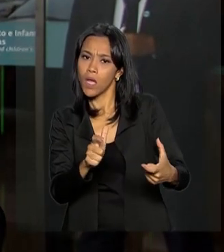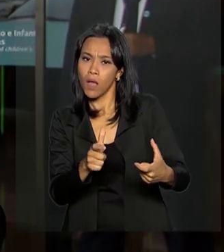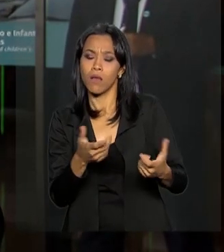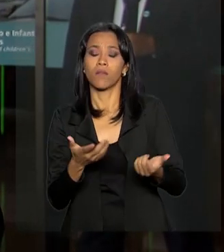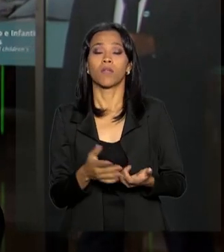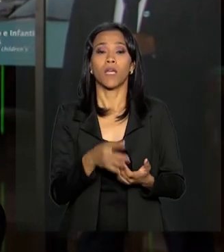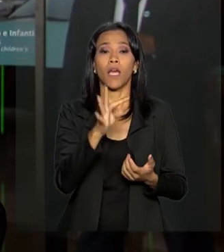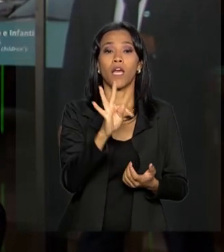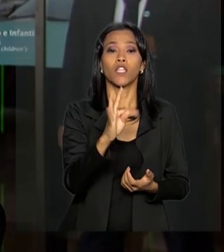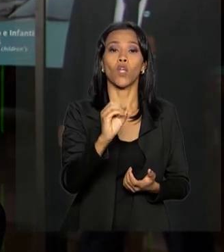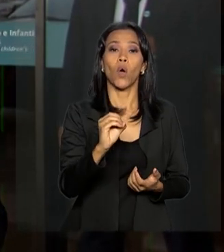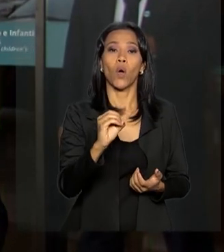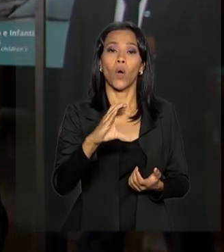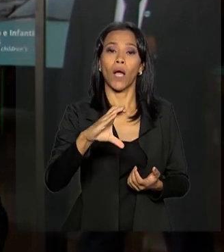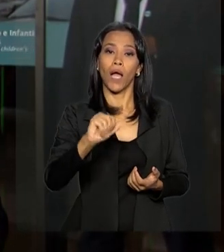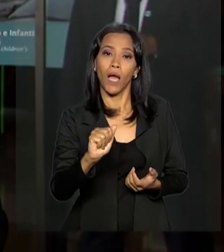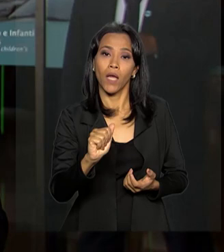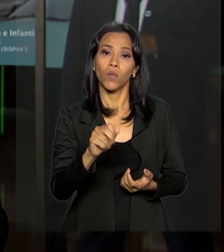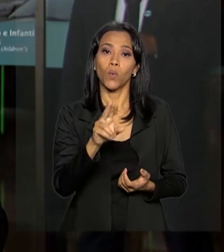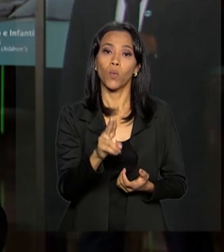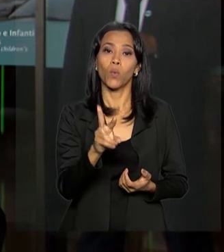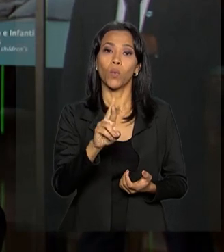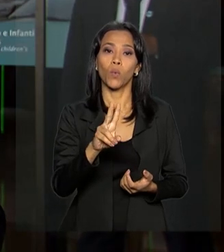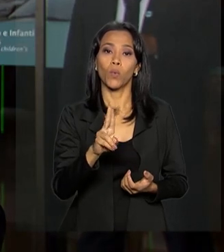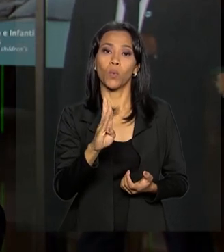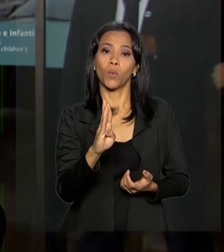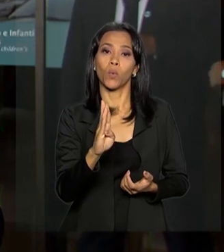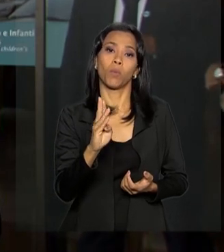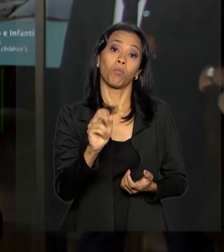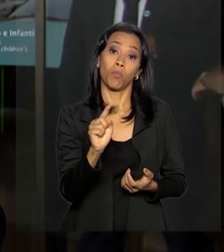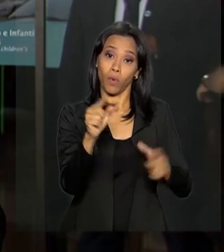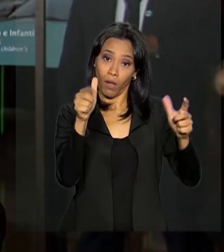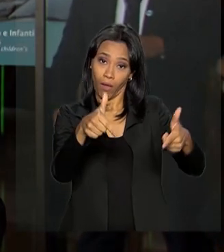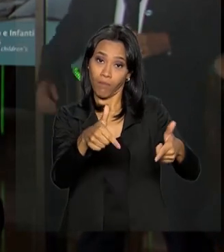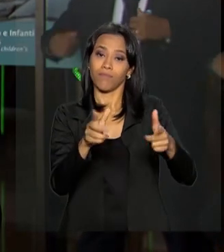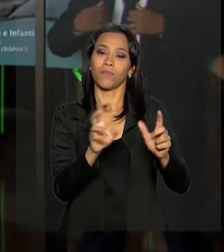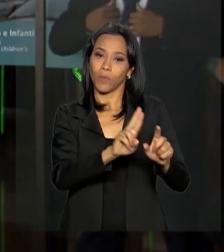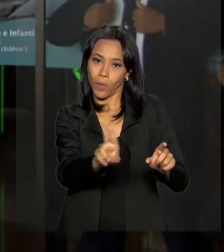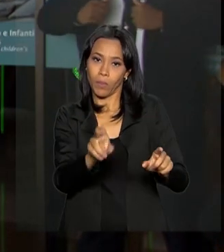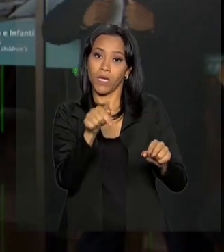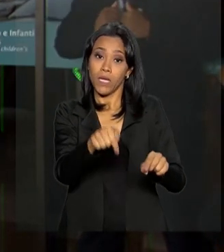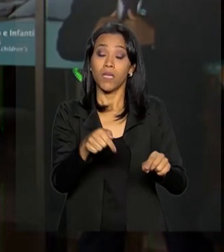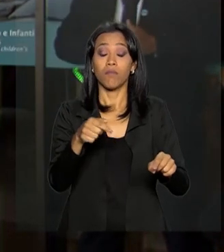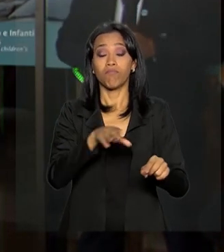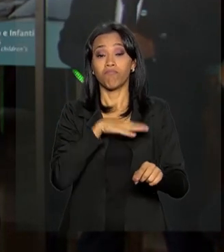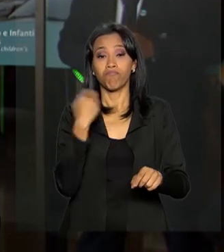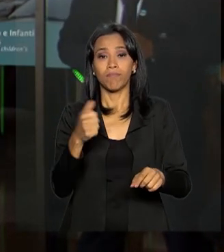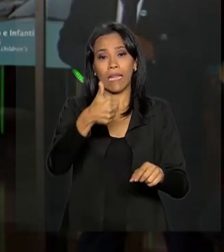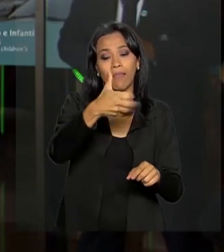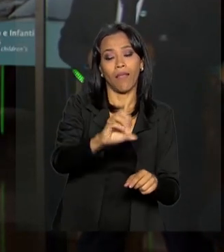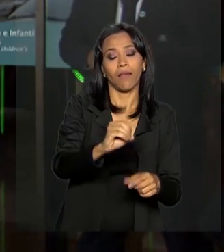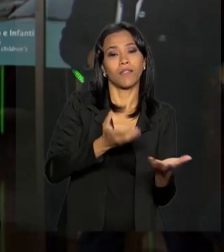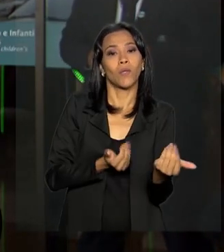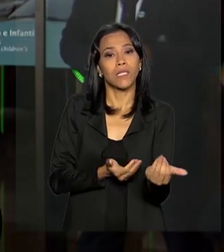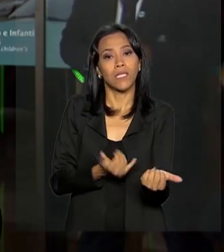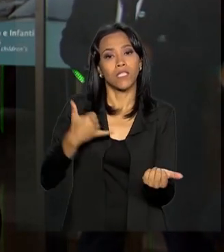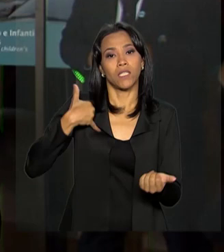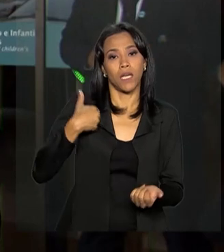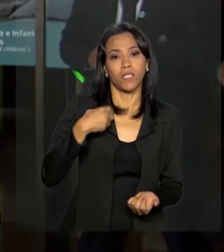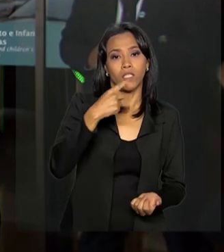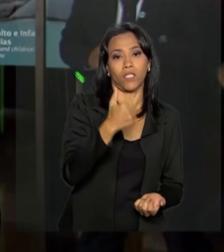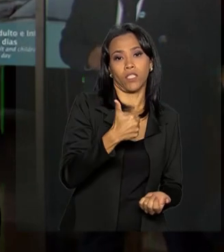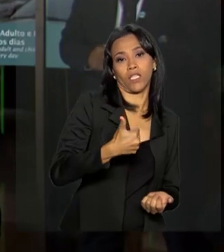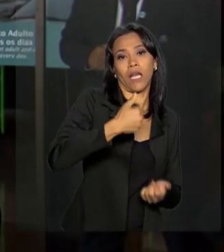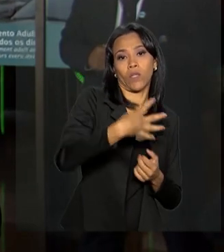incêndio acabou por vitimar 10 adolescentes entre 14 e 17 anos. Por